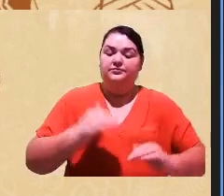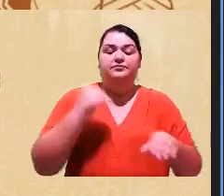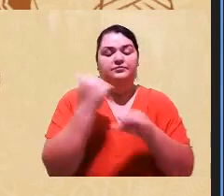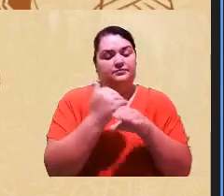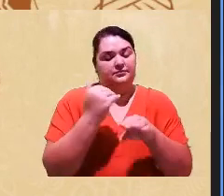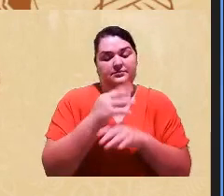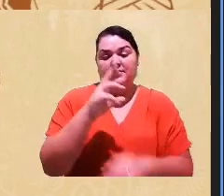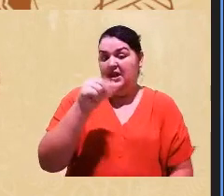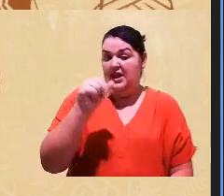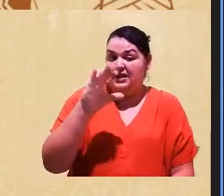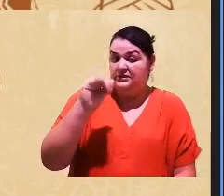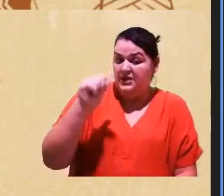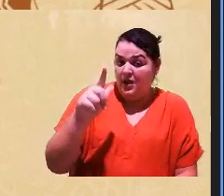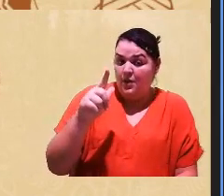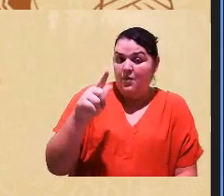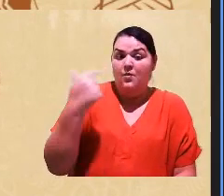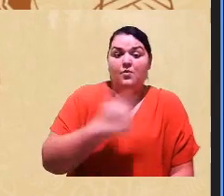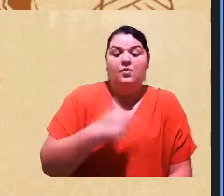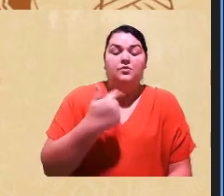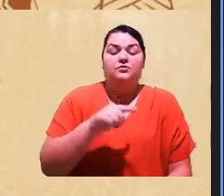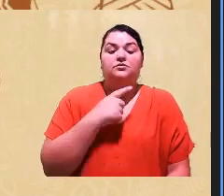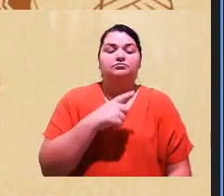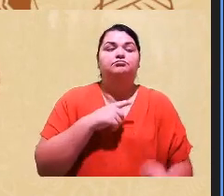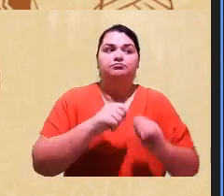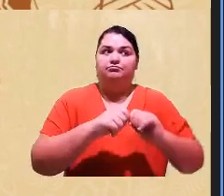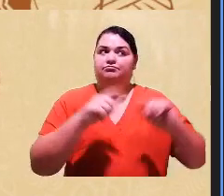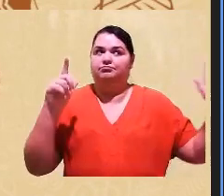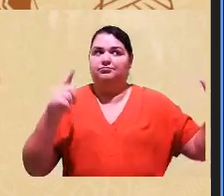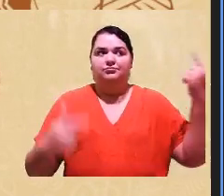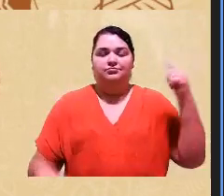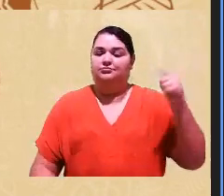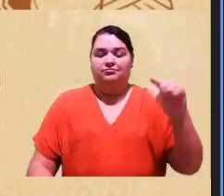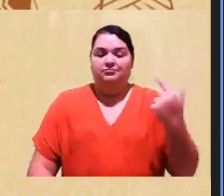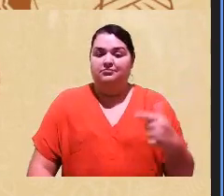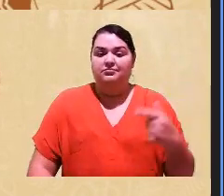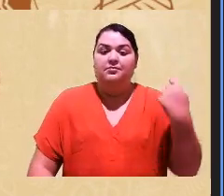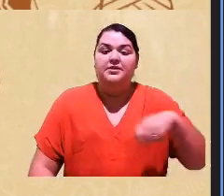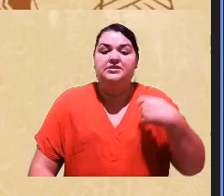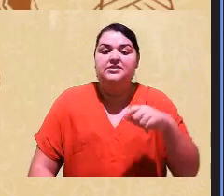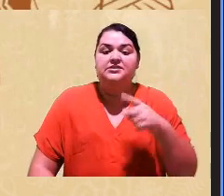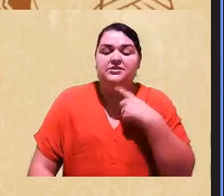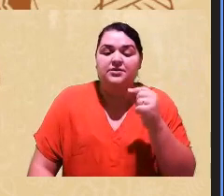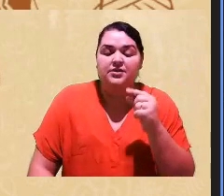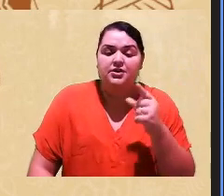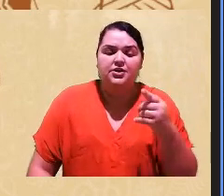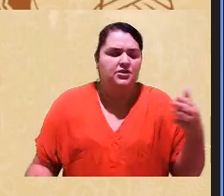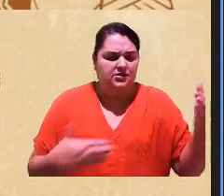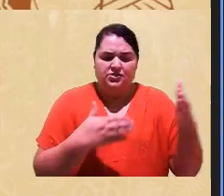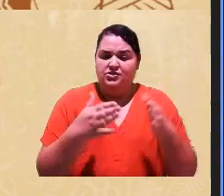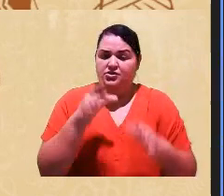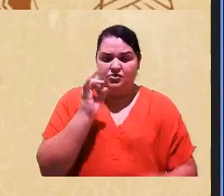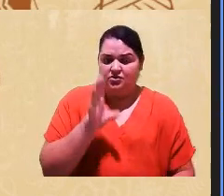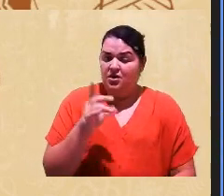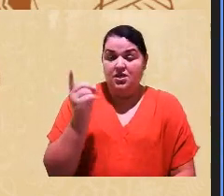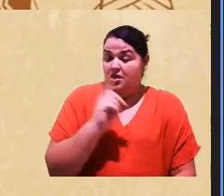tantas horas, não deixa muito explícito o que é, a gente precisa só seguir aquilo? Não,